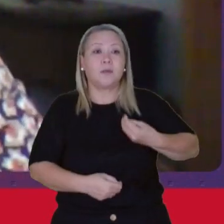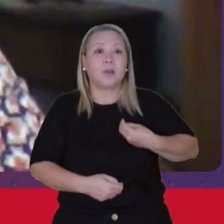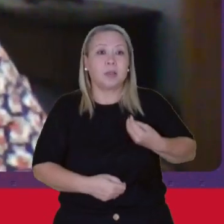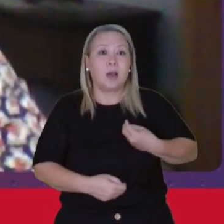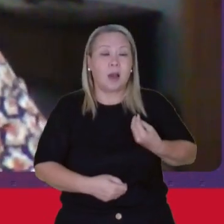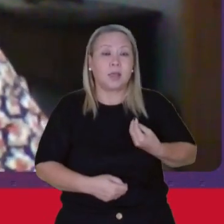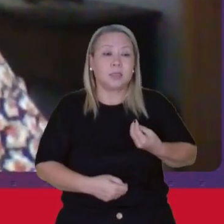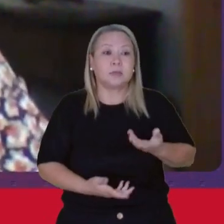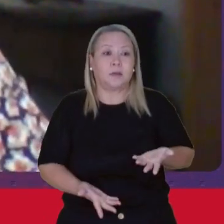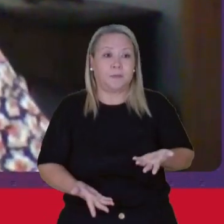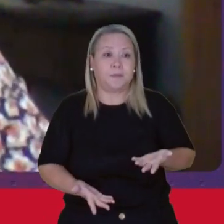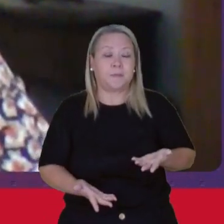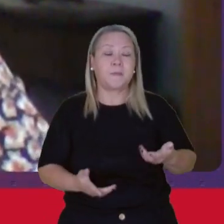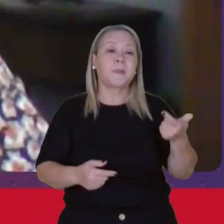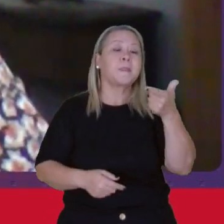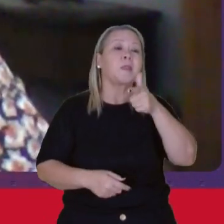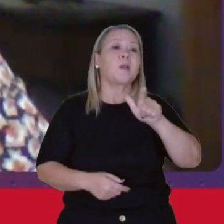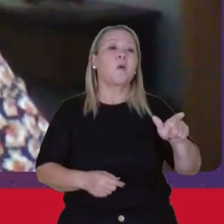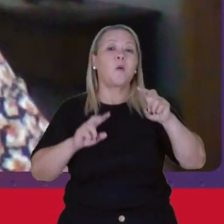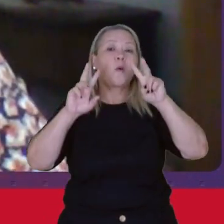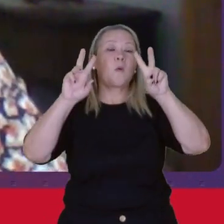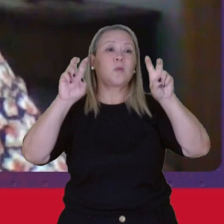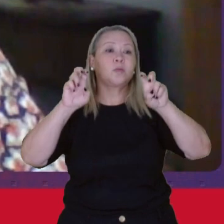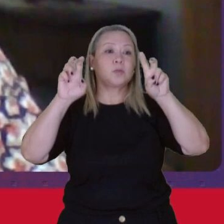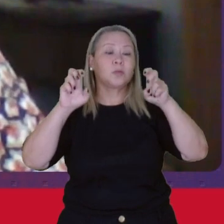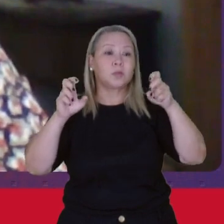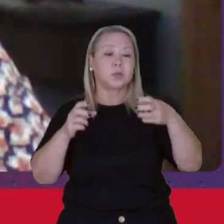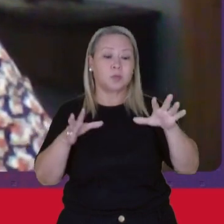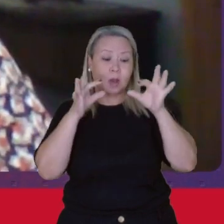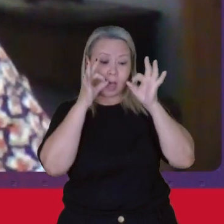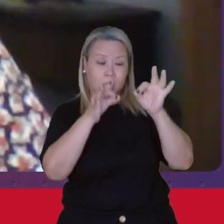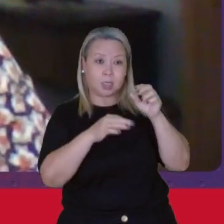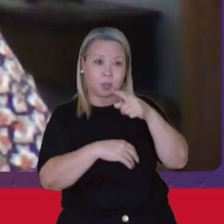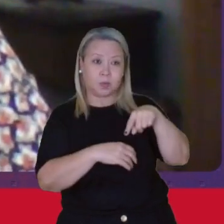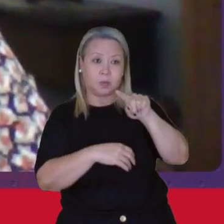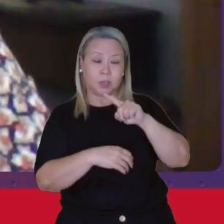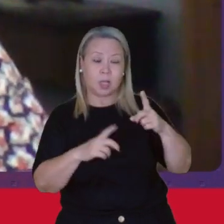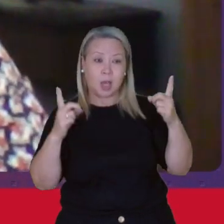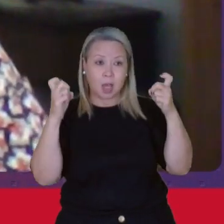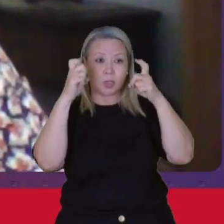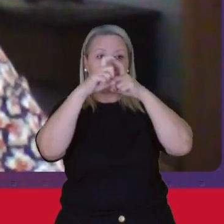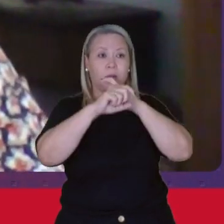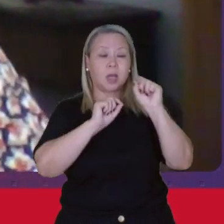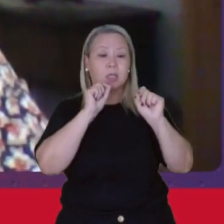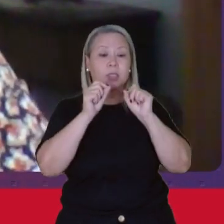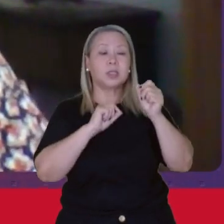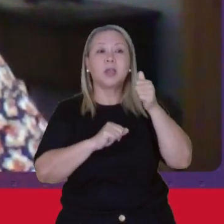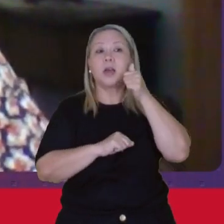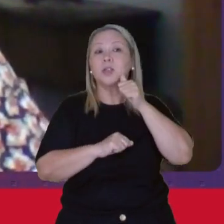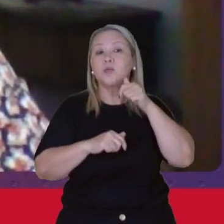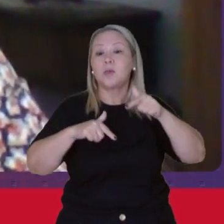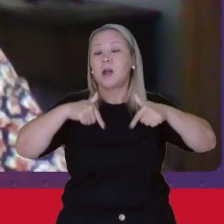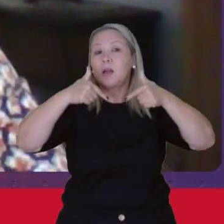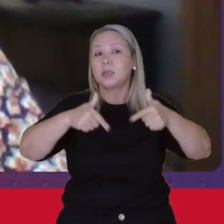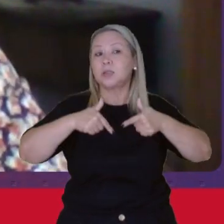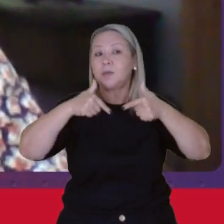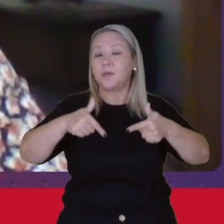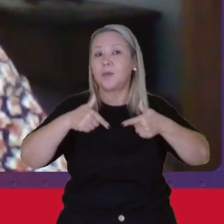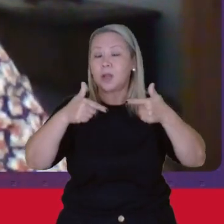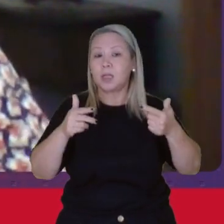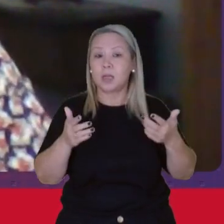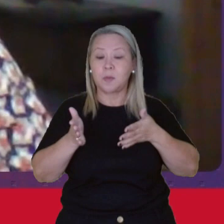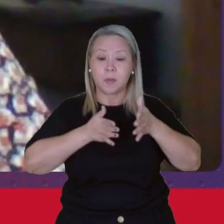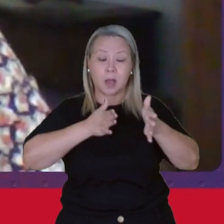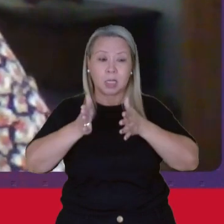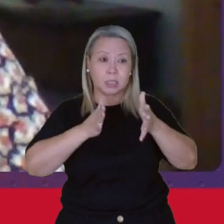vida Um outro aspecto Que eu queria Chamar a atenção De vocês É as dificuldades Que as mulheres Enfrentam Para acessar